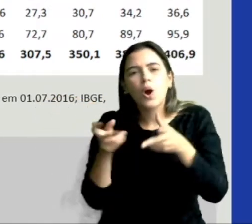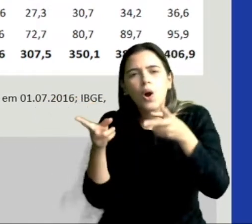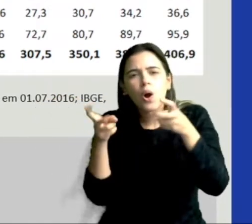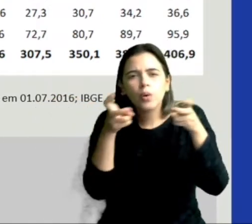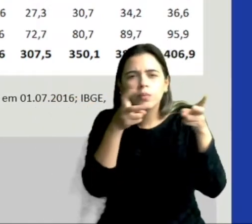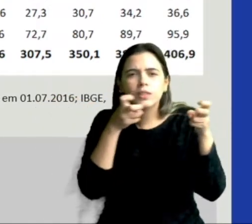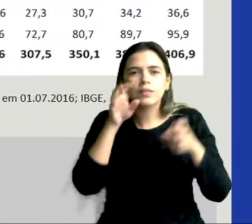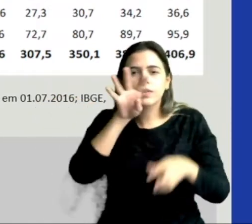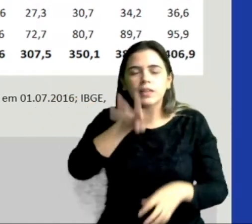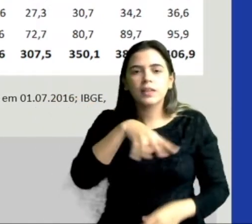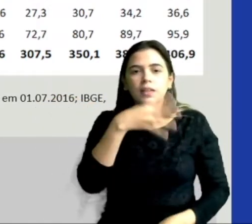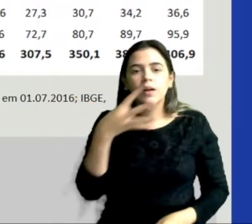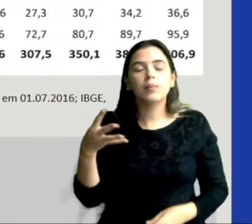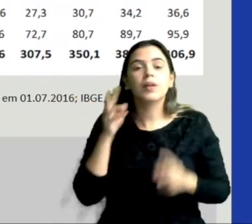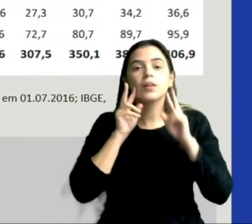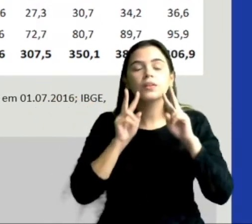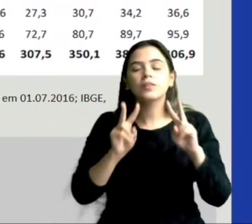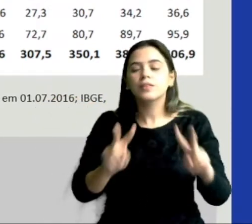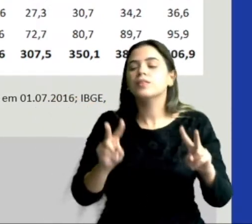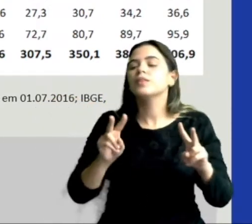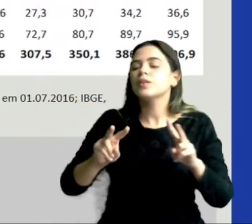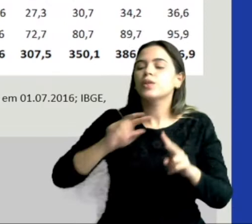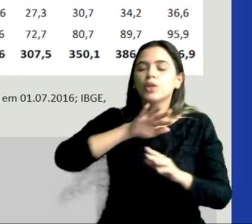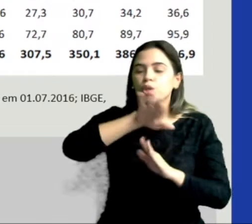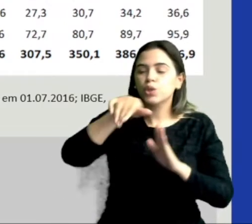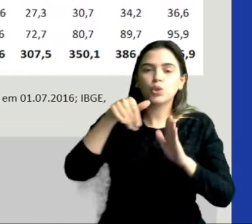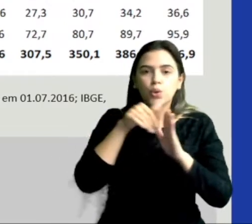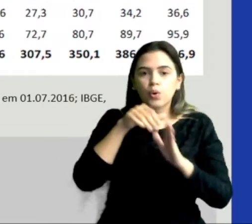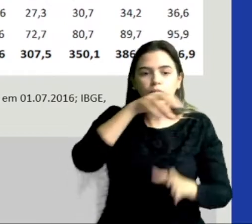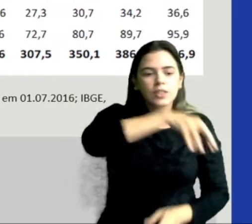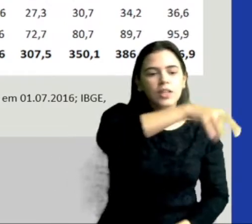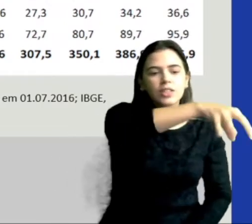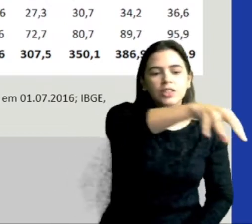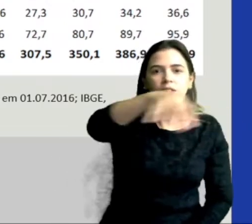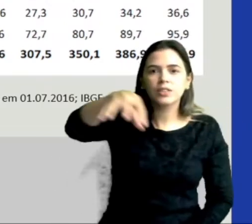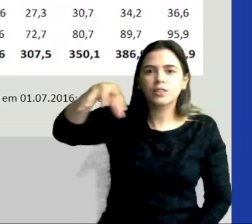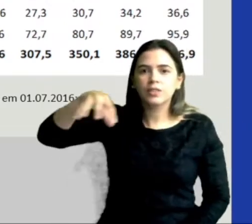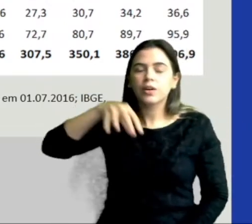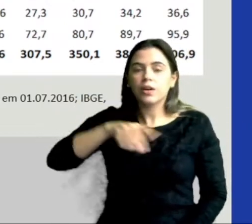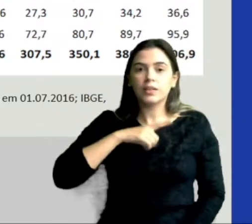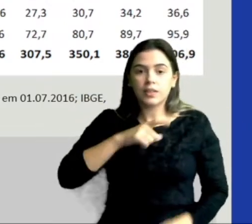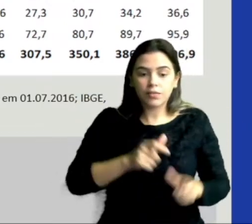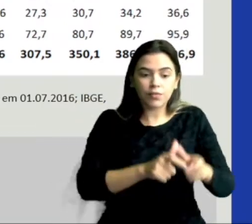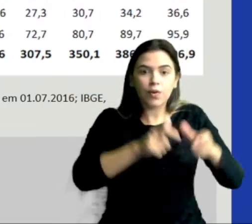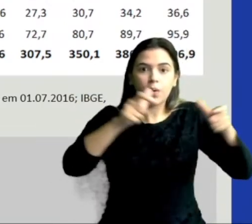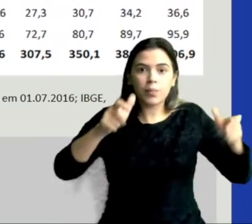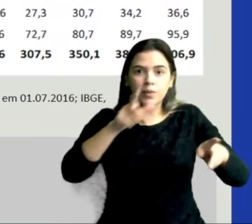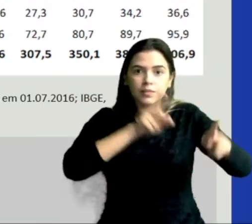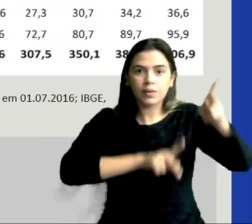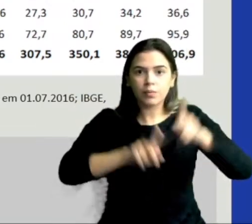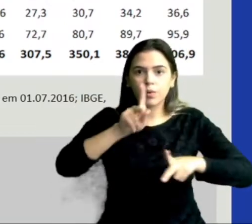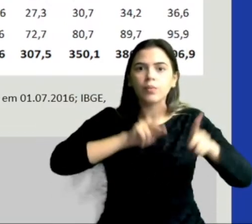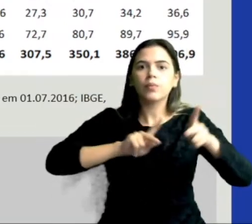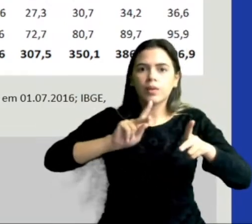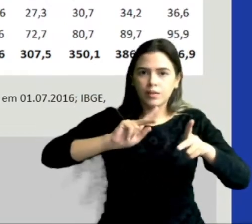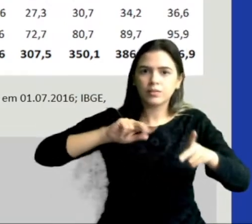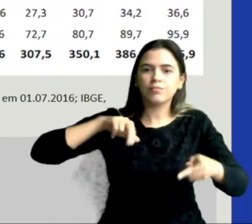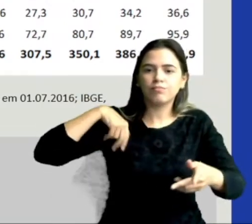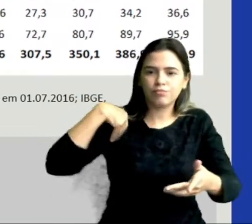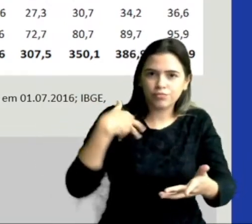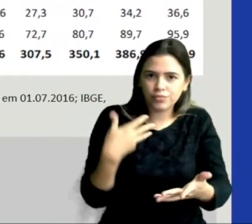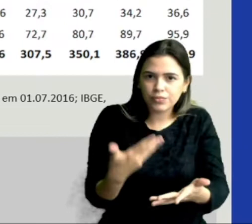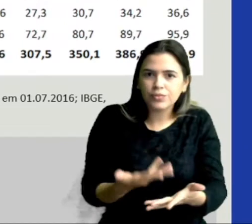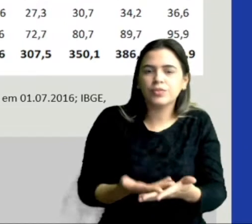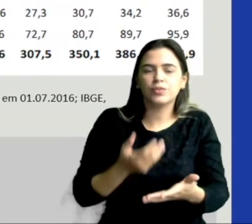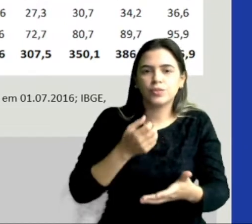essa tabela, nós vemos que em todas as regiões, teve um aumento da população ao longo desses anos aí, de